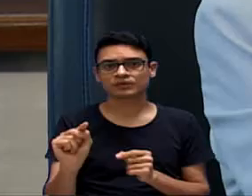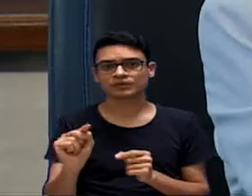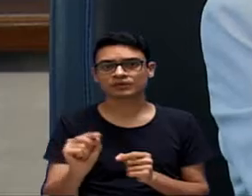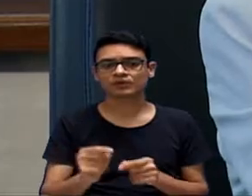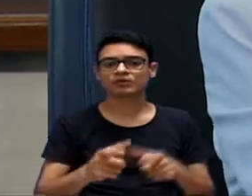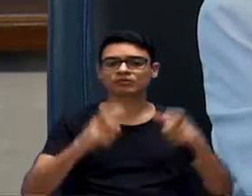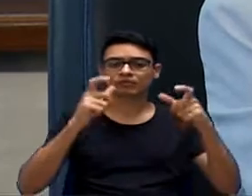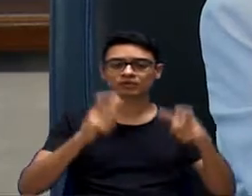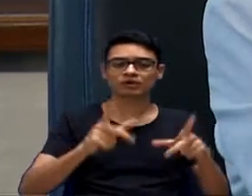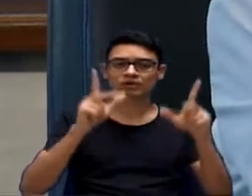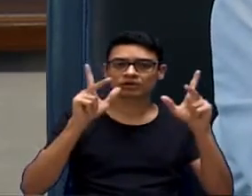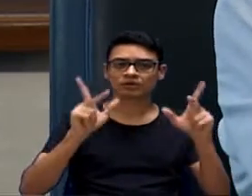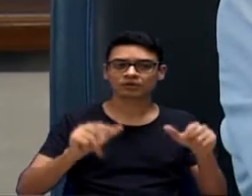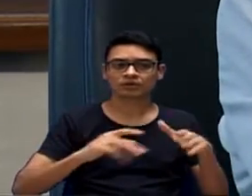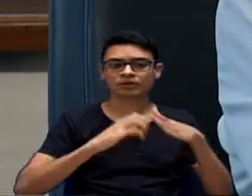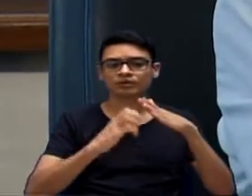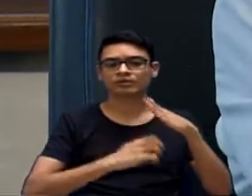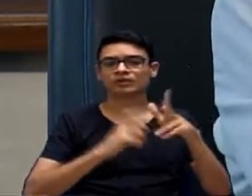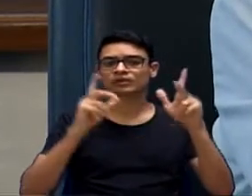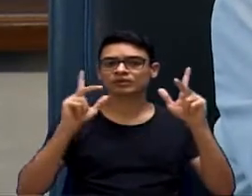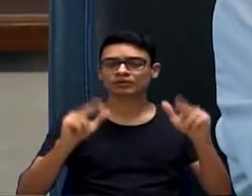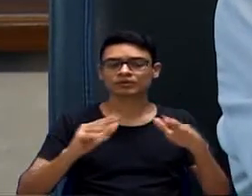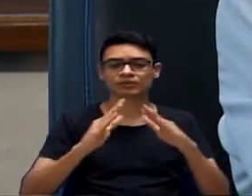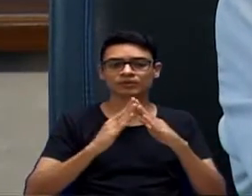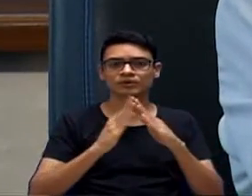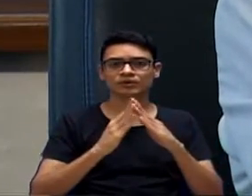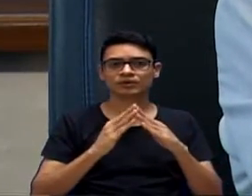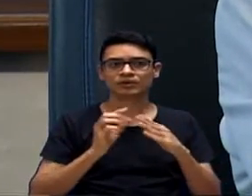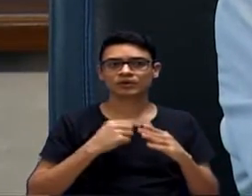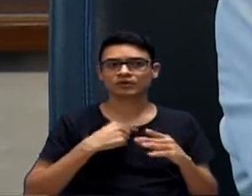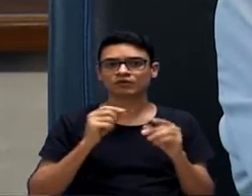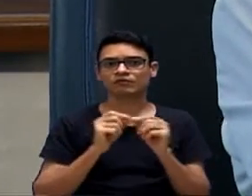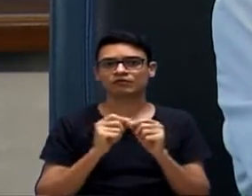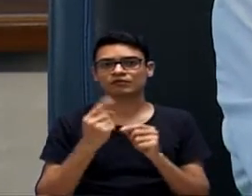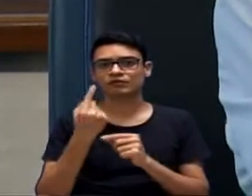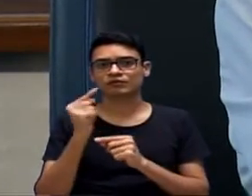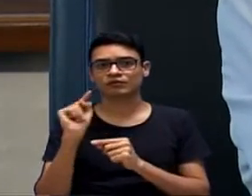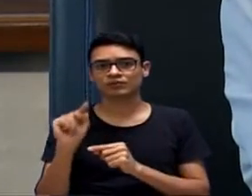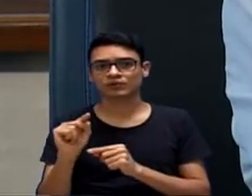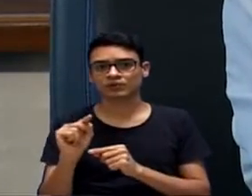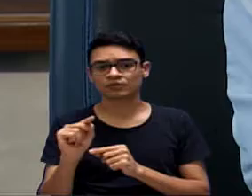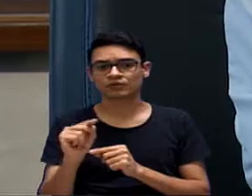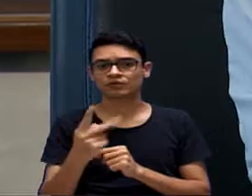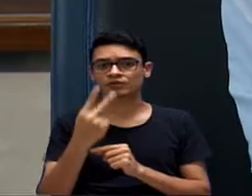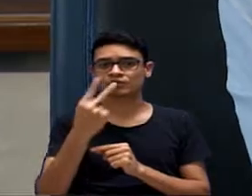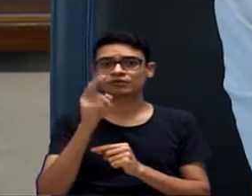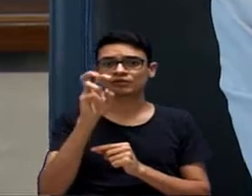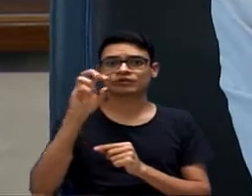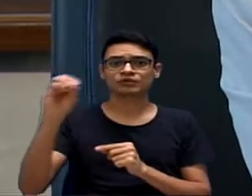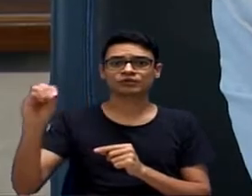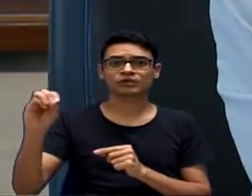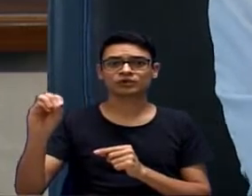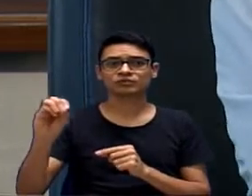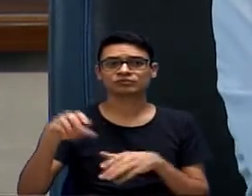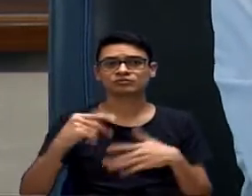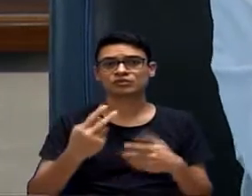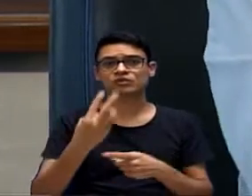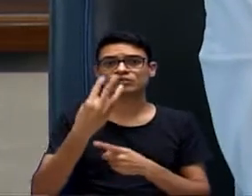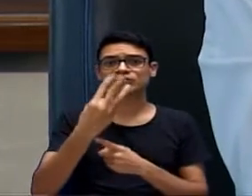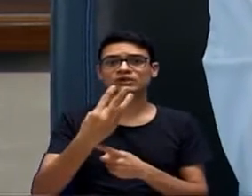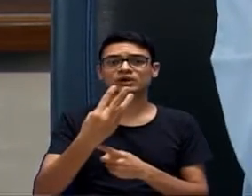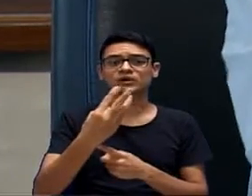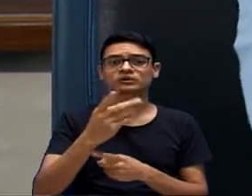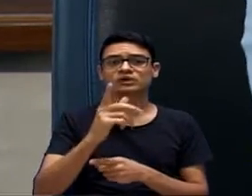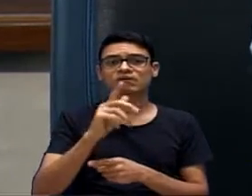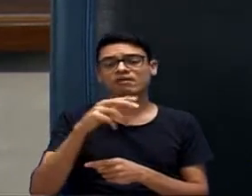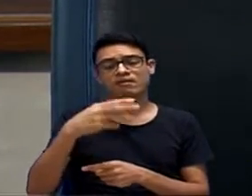os mesmos muros, o mesmo empreendedor, as mesmas casinhas, eu não faço de mil. Eu faço dois de 500 ou faço três de 300 e